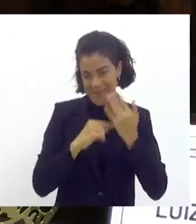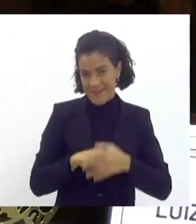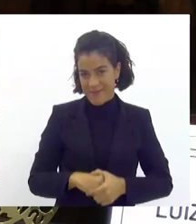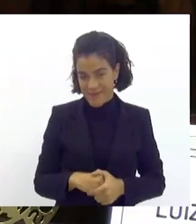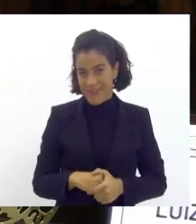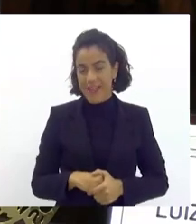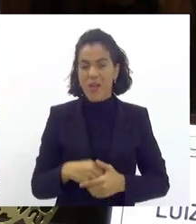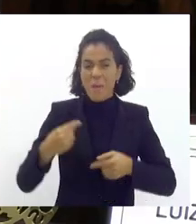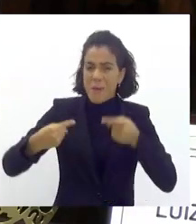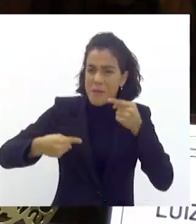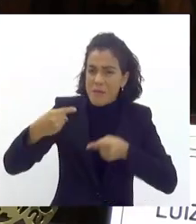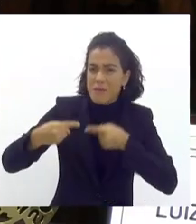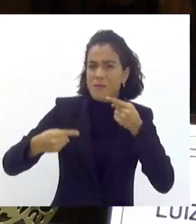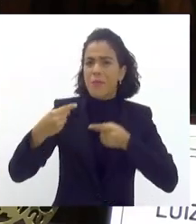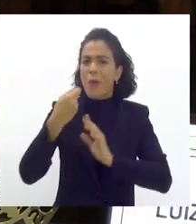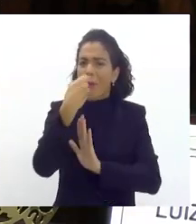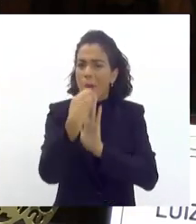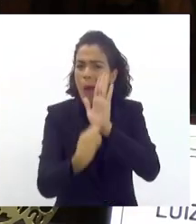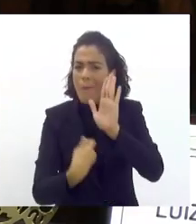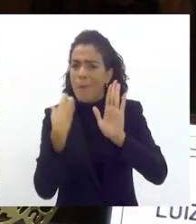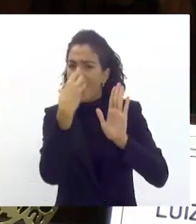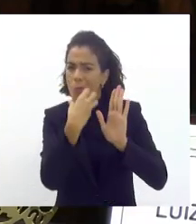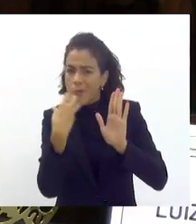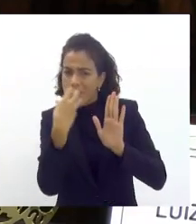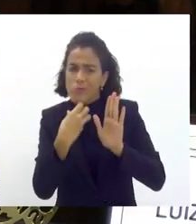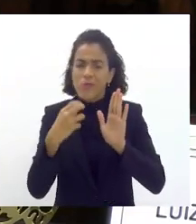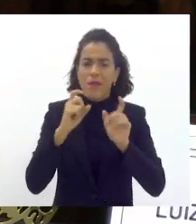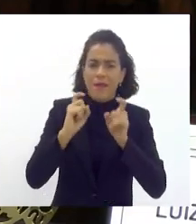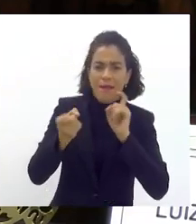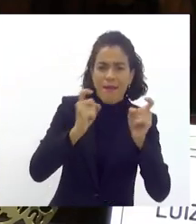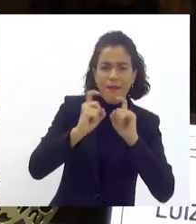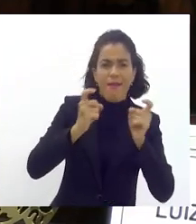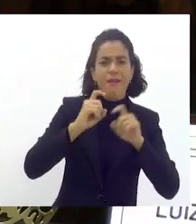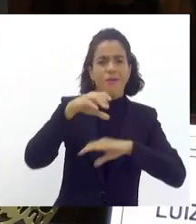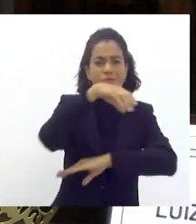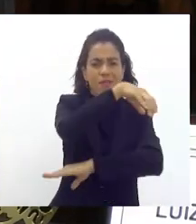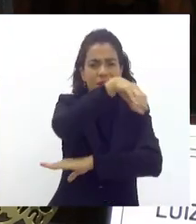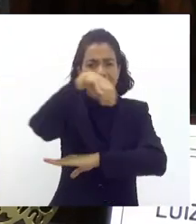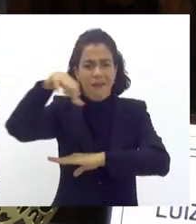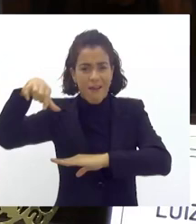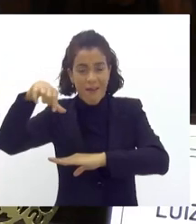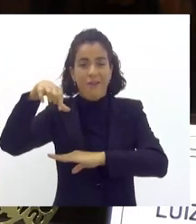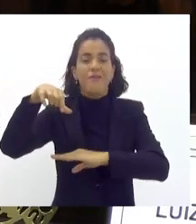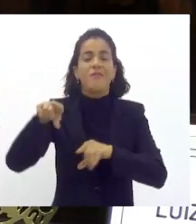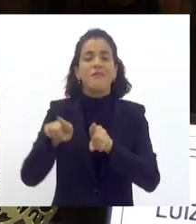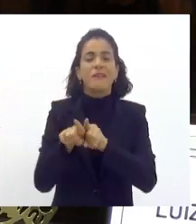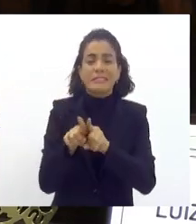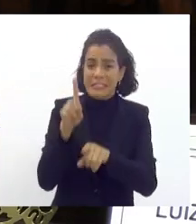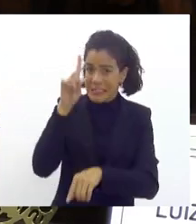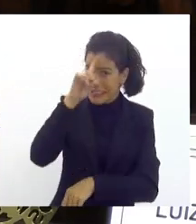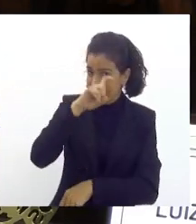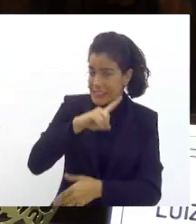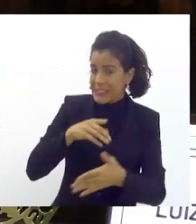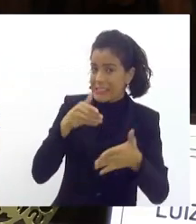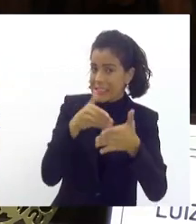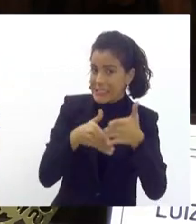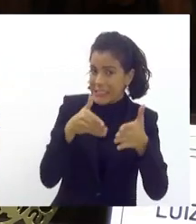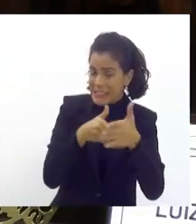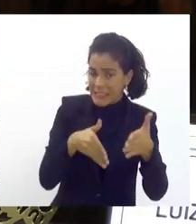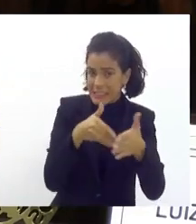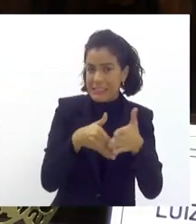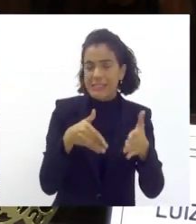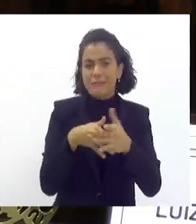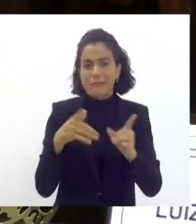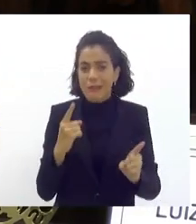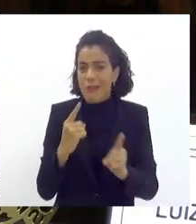começa a discussão do enredo já começa a reunião nas quadras e a dificuldade de que tem hoje de fazer esses